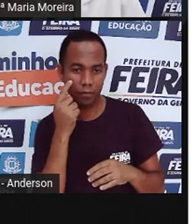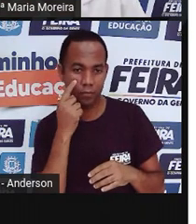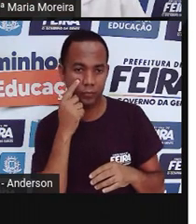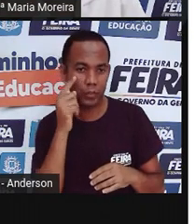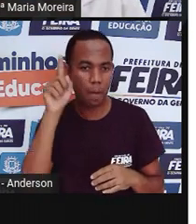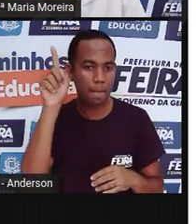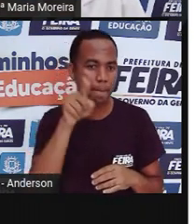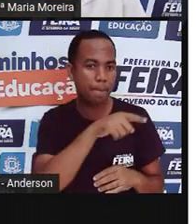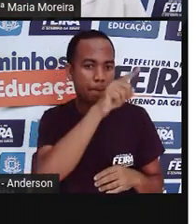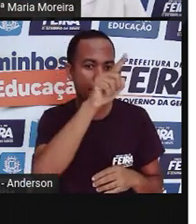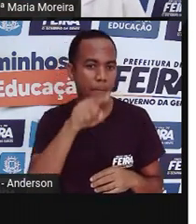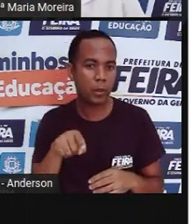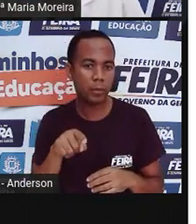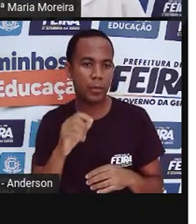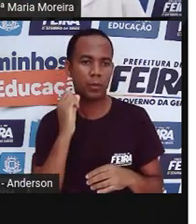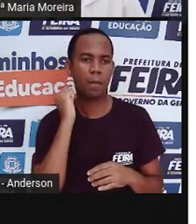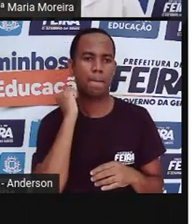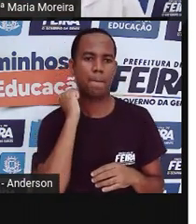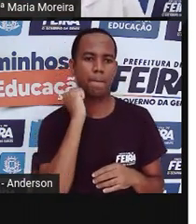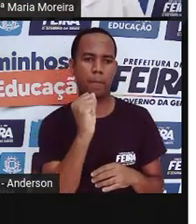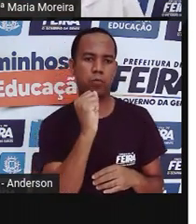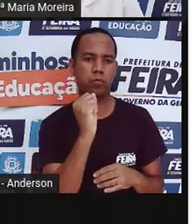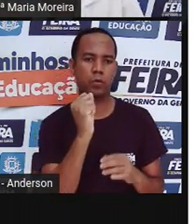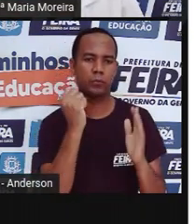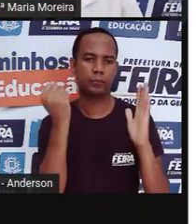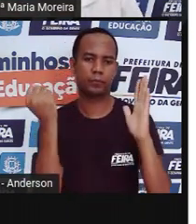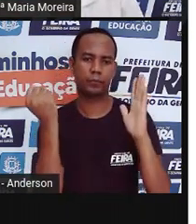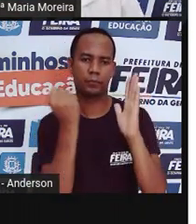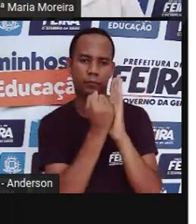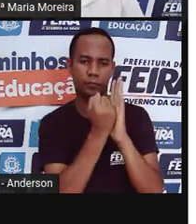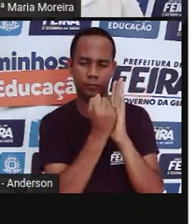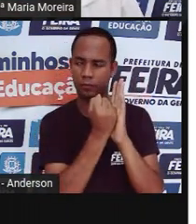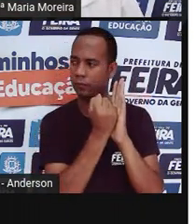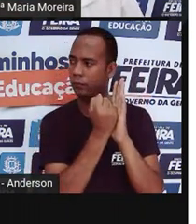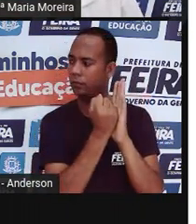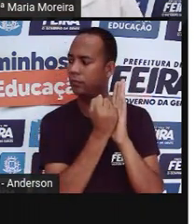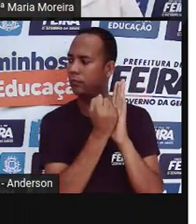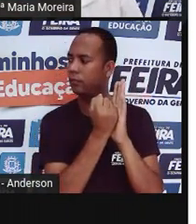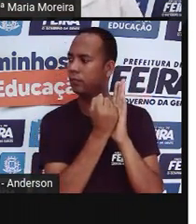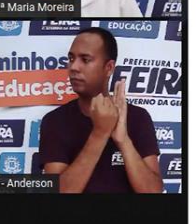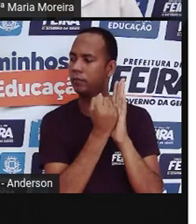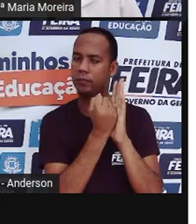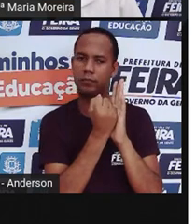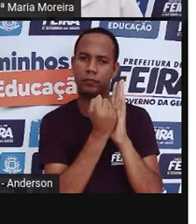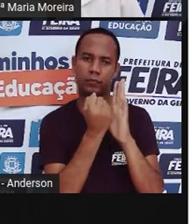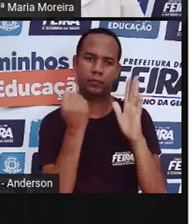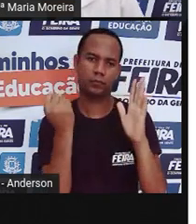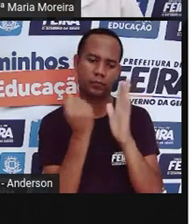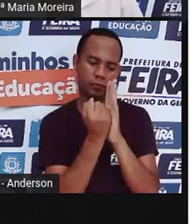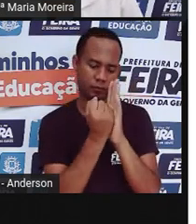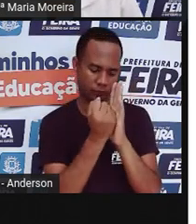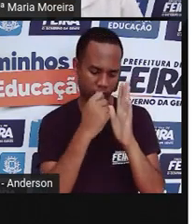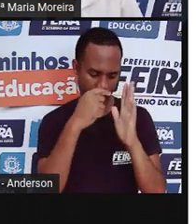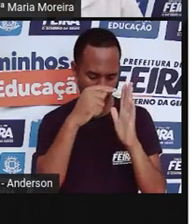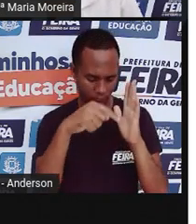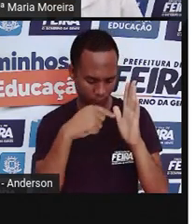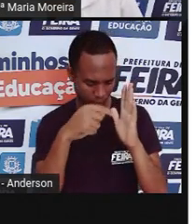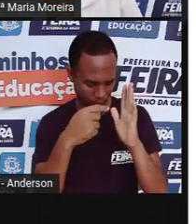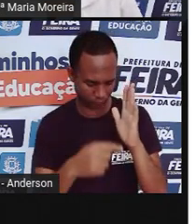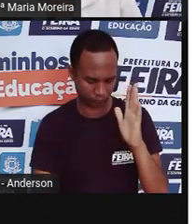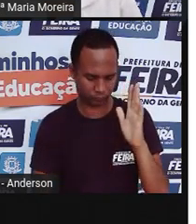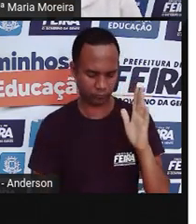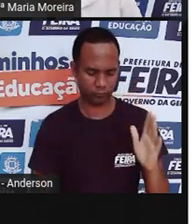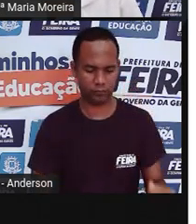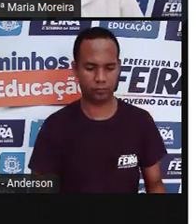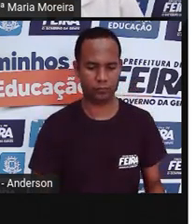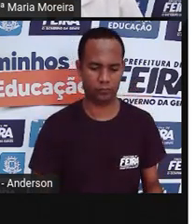o que a Pró colocou. Olha o selinho aqui, ó. Deixa eu mostrar aqui pra vocês. Olha o selinho aqui do Inetro, tá vendo? E que aqui do lado, ó,